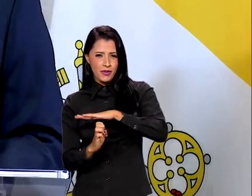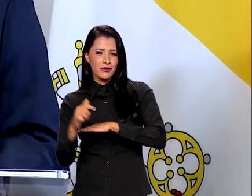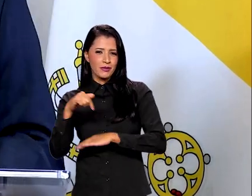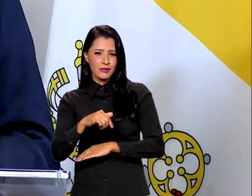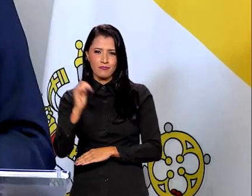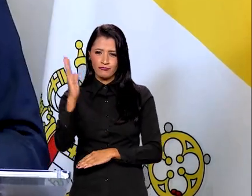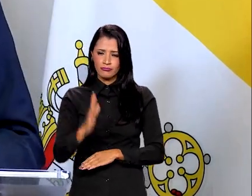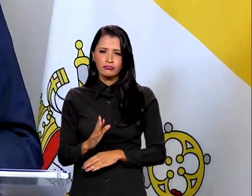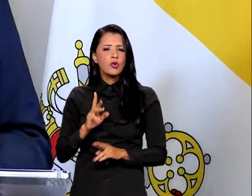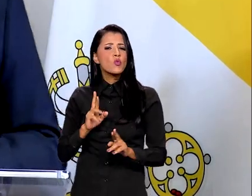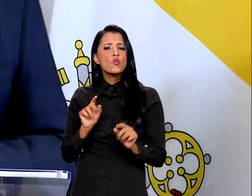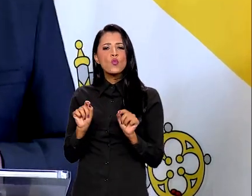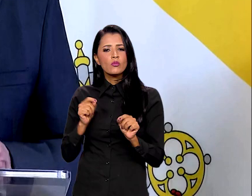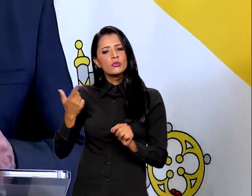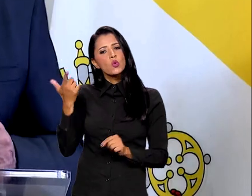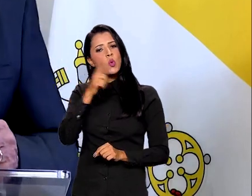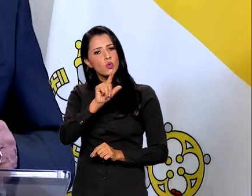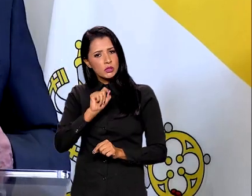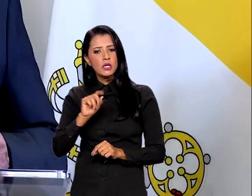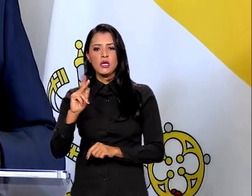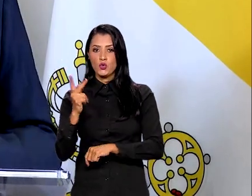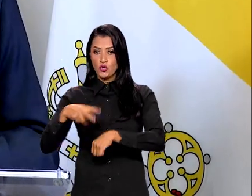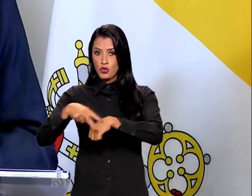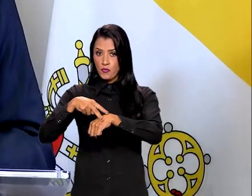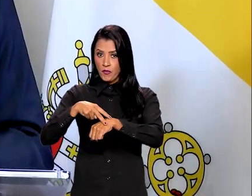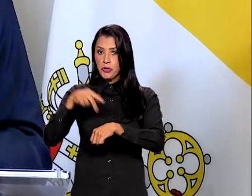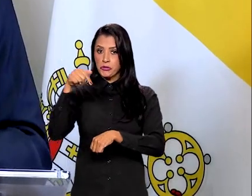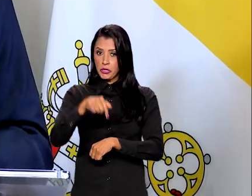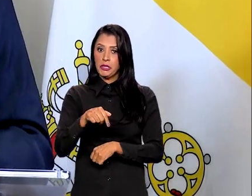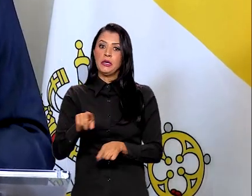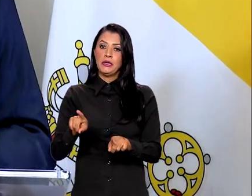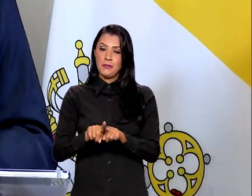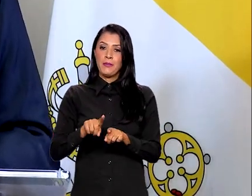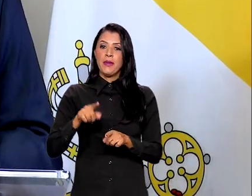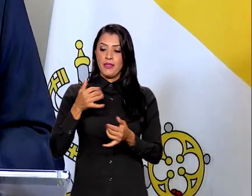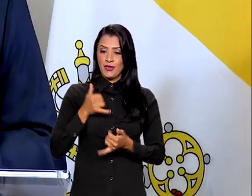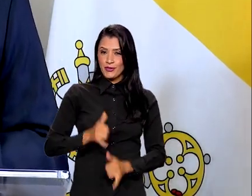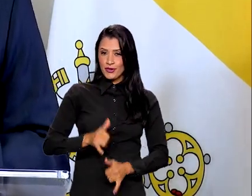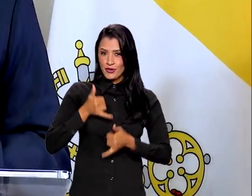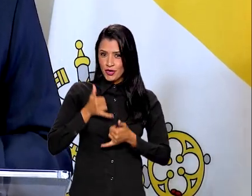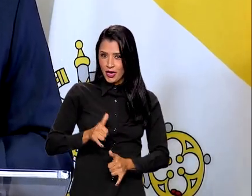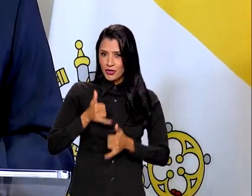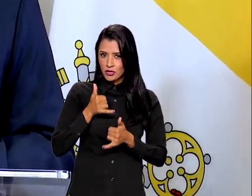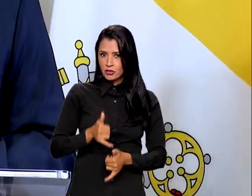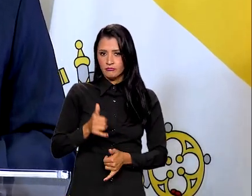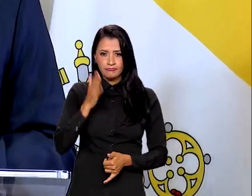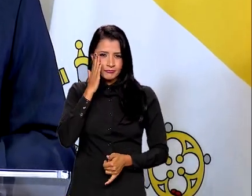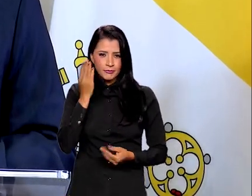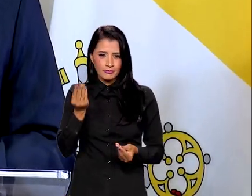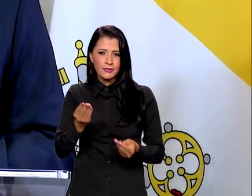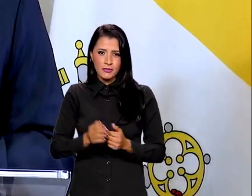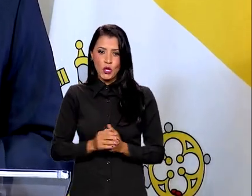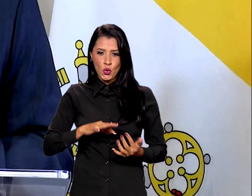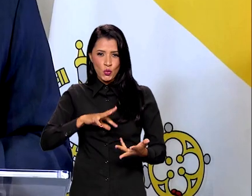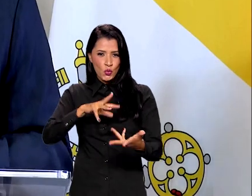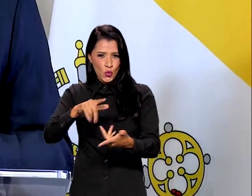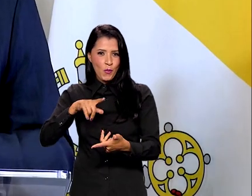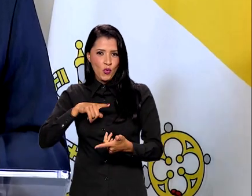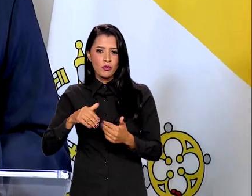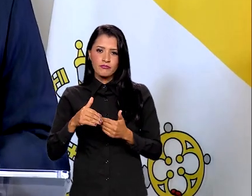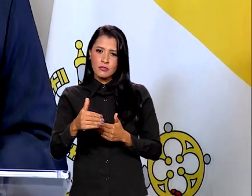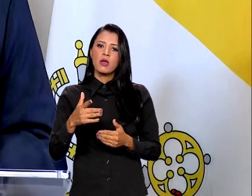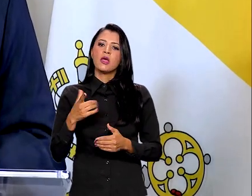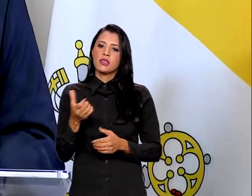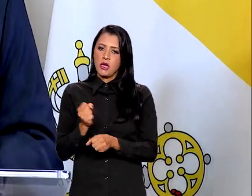empresas brasileiras, na perspectiva da gente colocar o hidrogênio verde na matriz energética, sabe, no